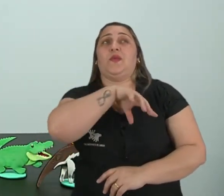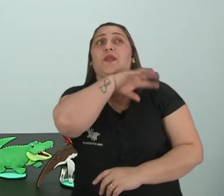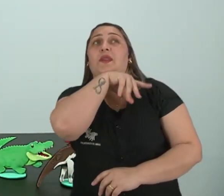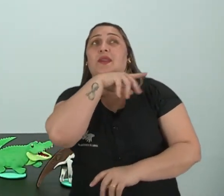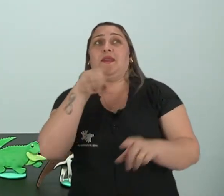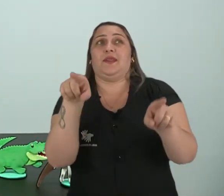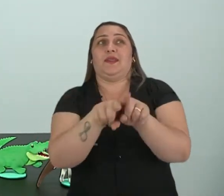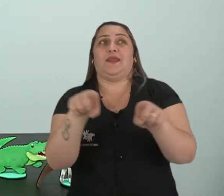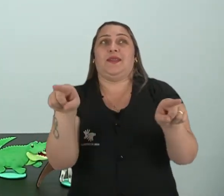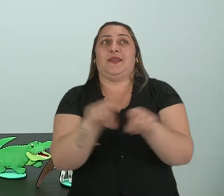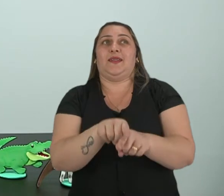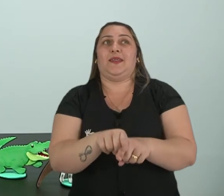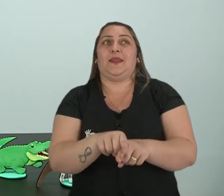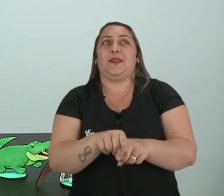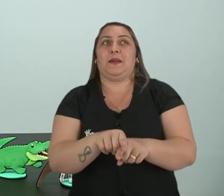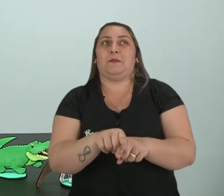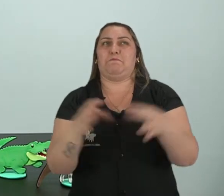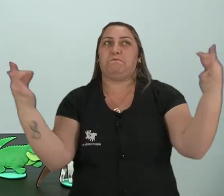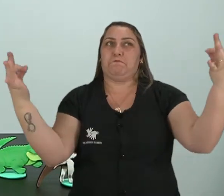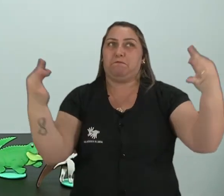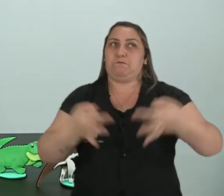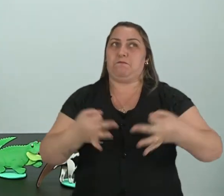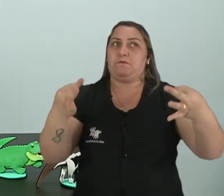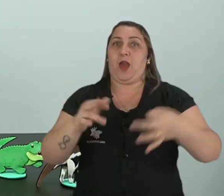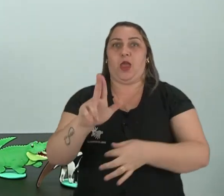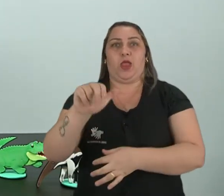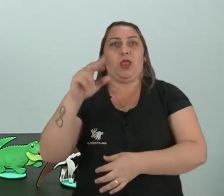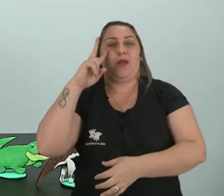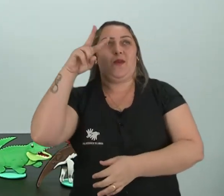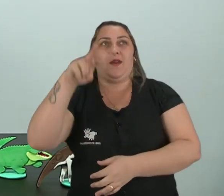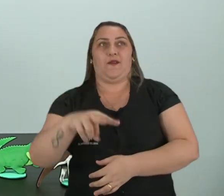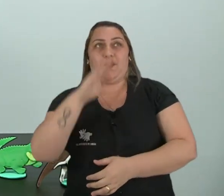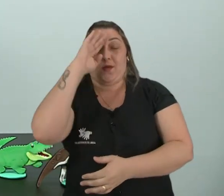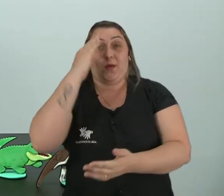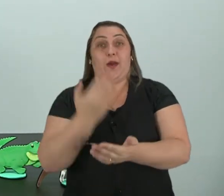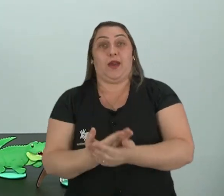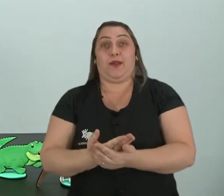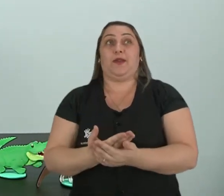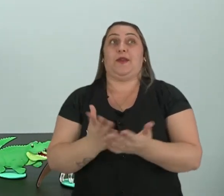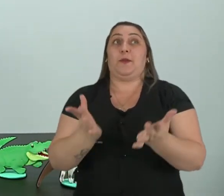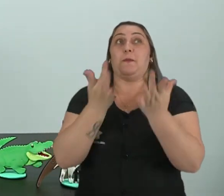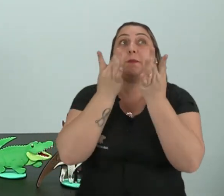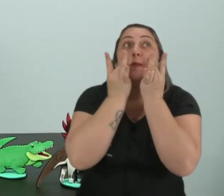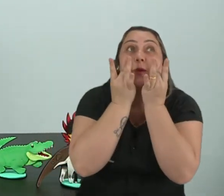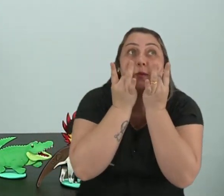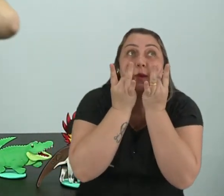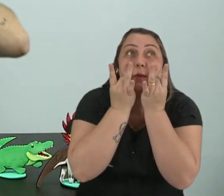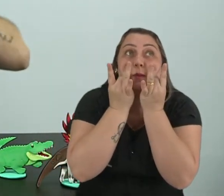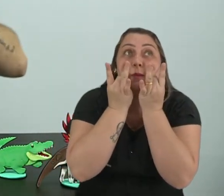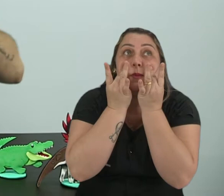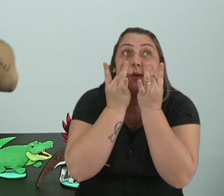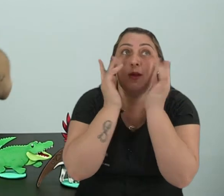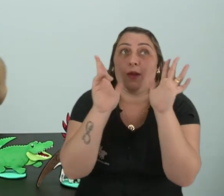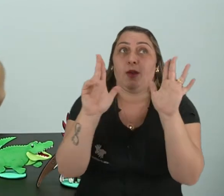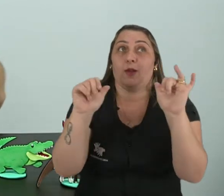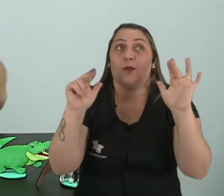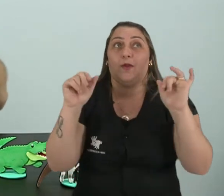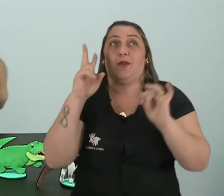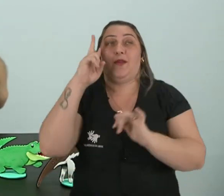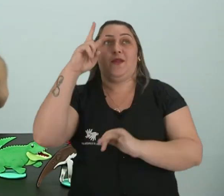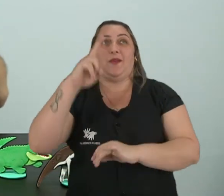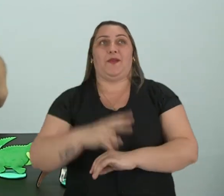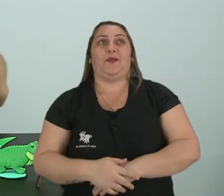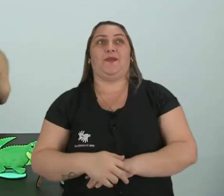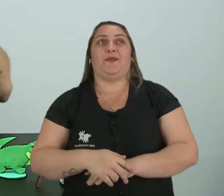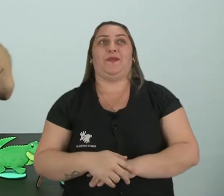também. Esse aqui é show. Esse aqui vocês nunca viram. Eu acredito pessoalmente. Nem eu nunca vi. Esse daqui, Olha a coisa